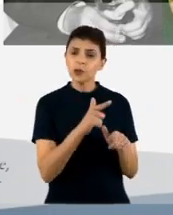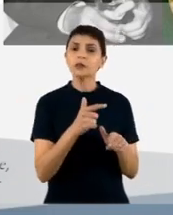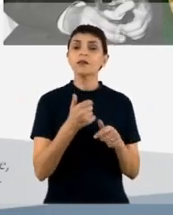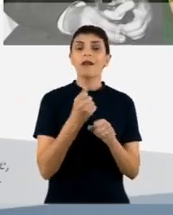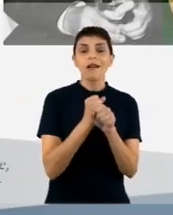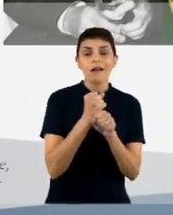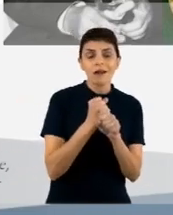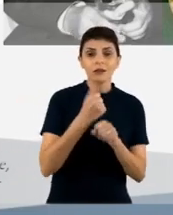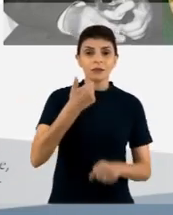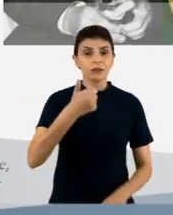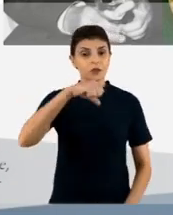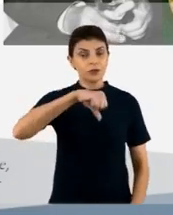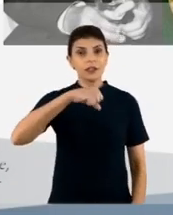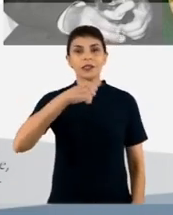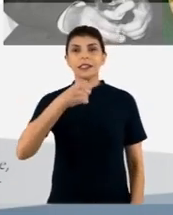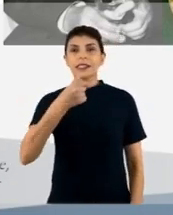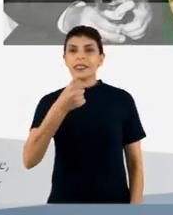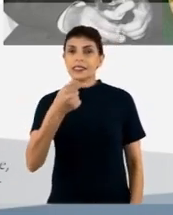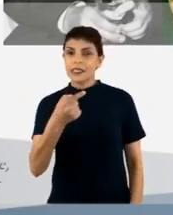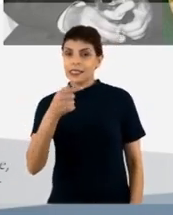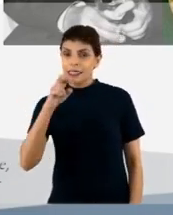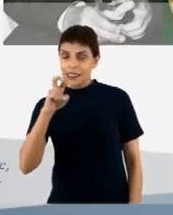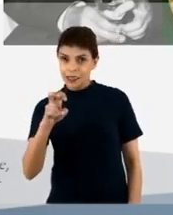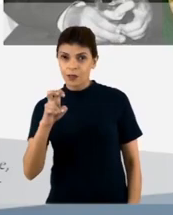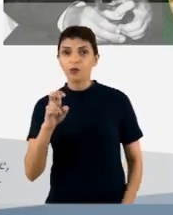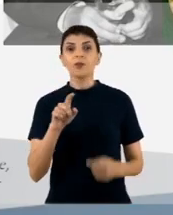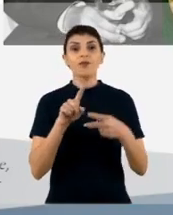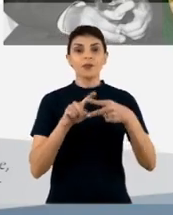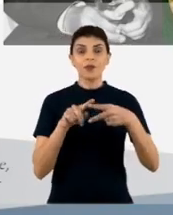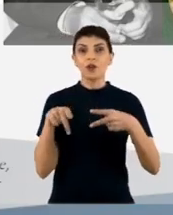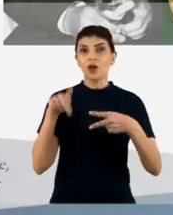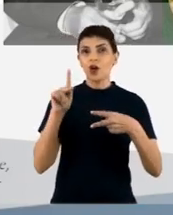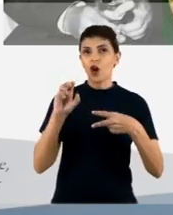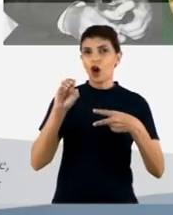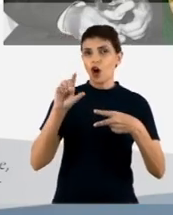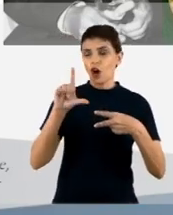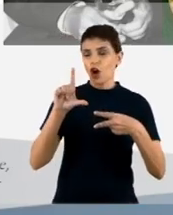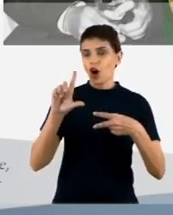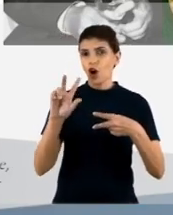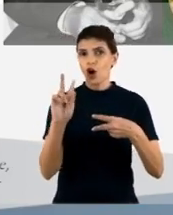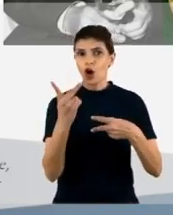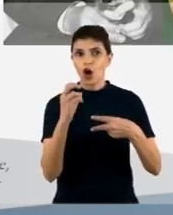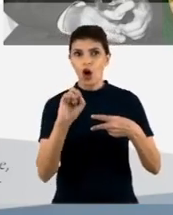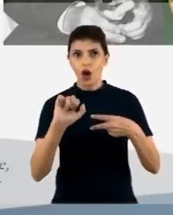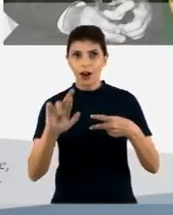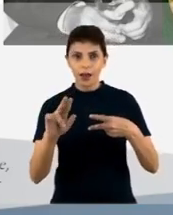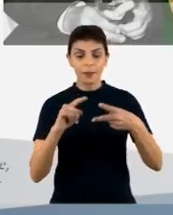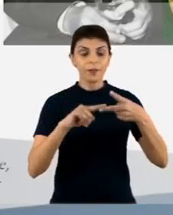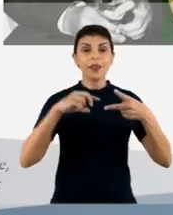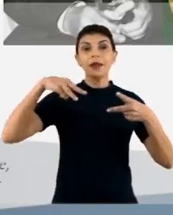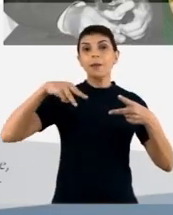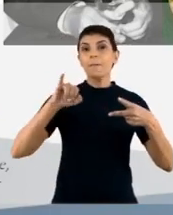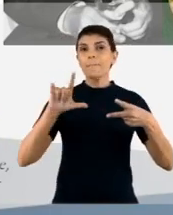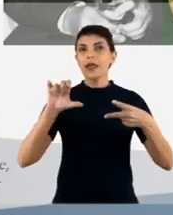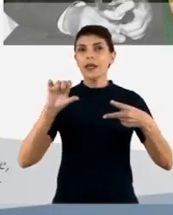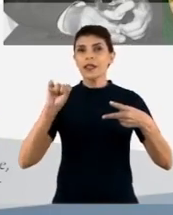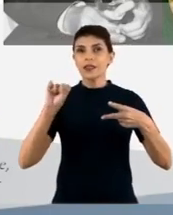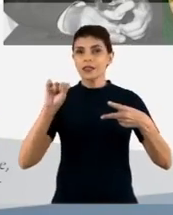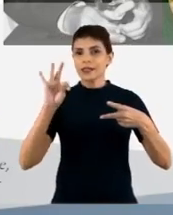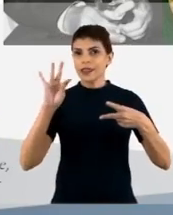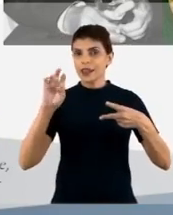1975 pelo Kohler e Milstein e por causa do desenvolvimento dessa tecnologia, por ela ter